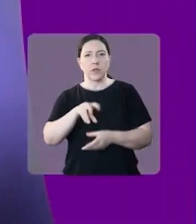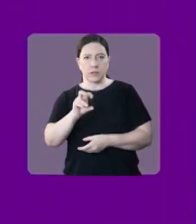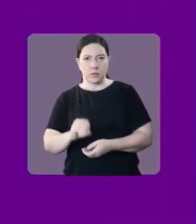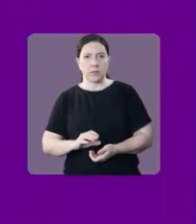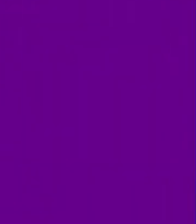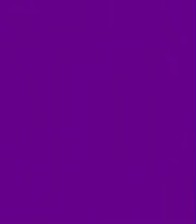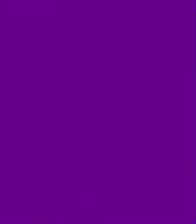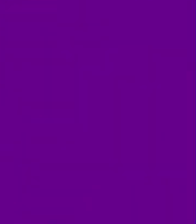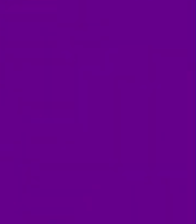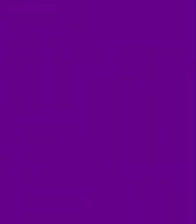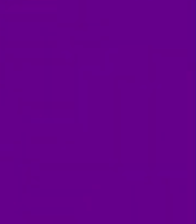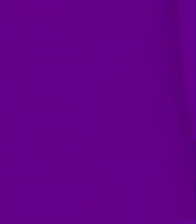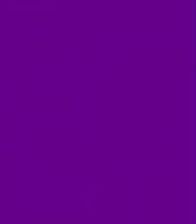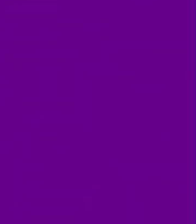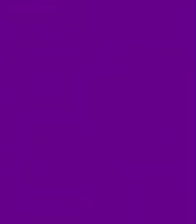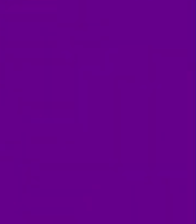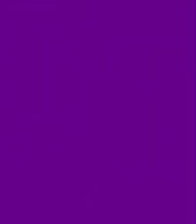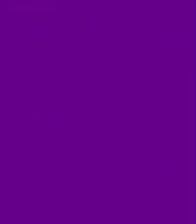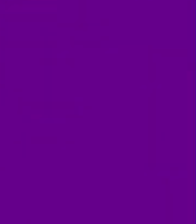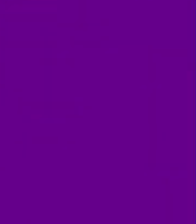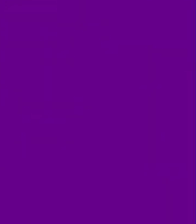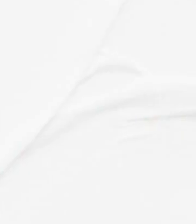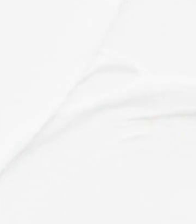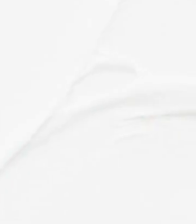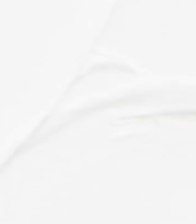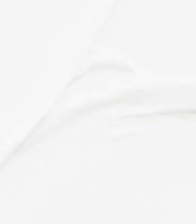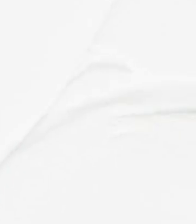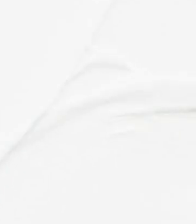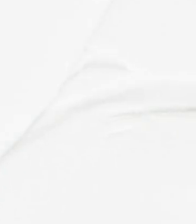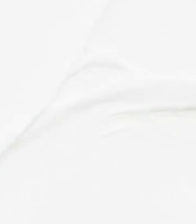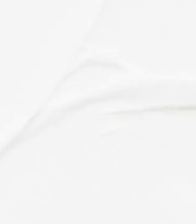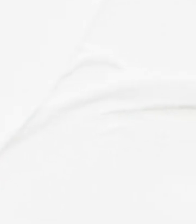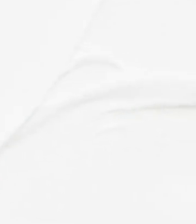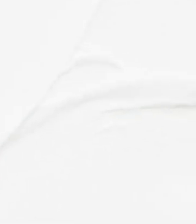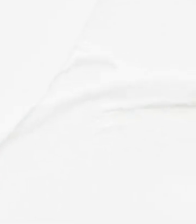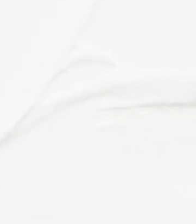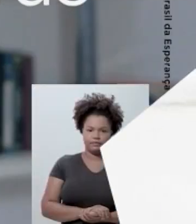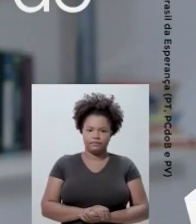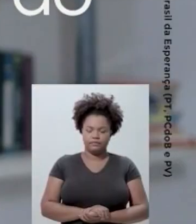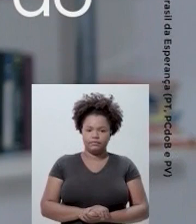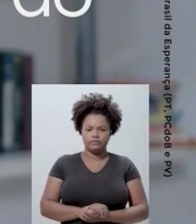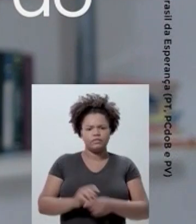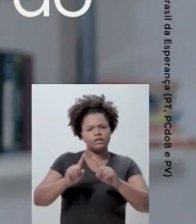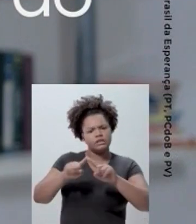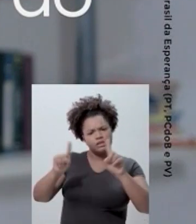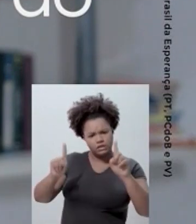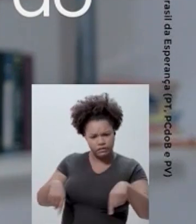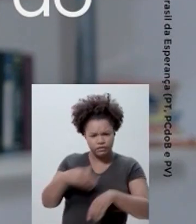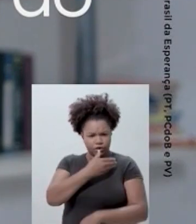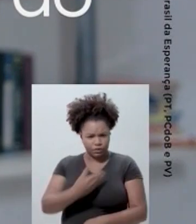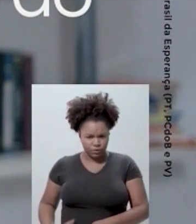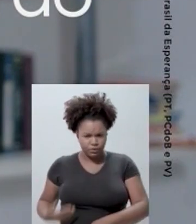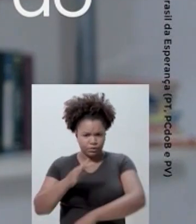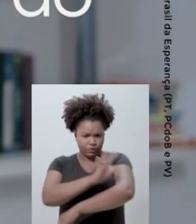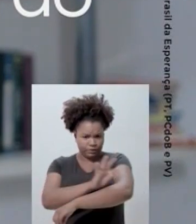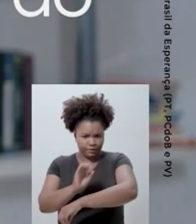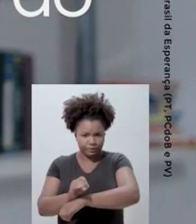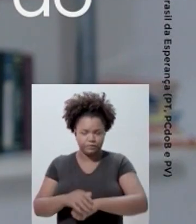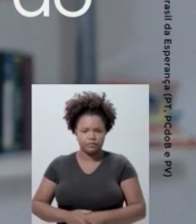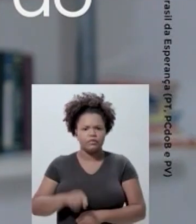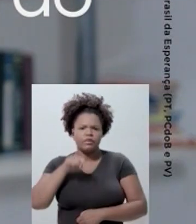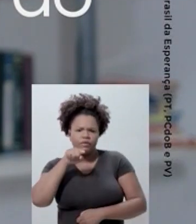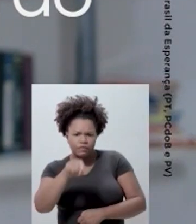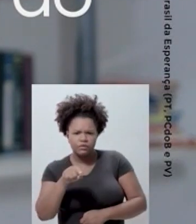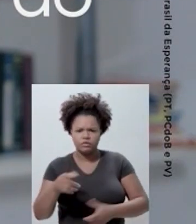Carol Chaves, governadora. É 13. Servidor público do Tocantins, você que impulsiona o